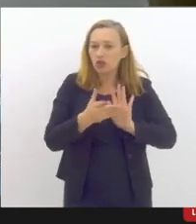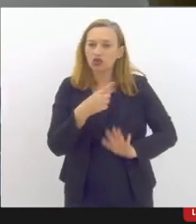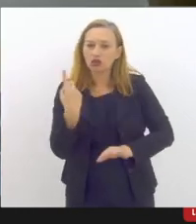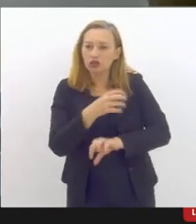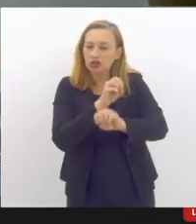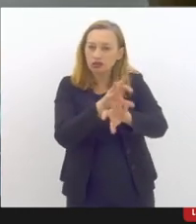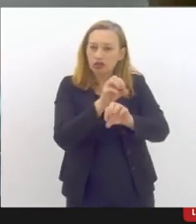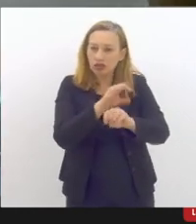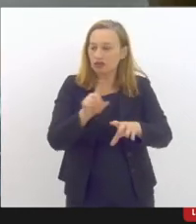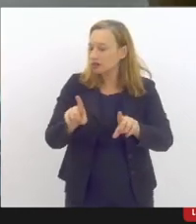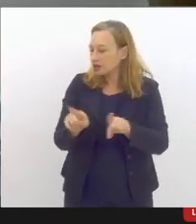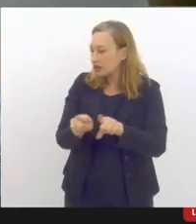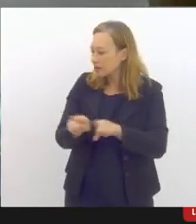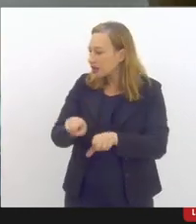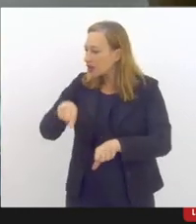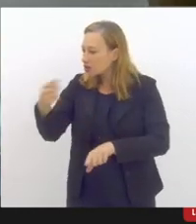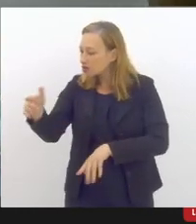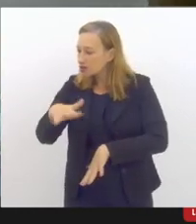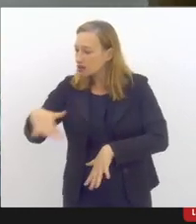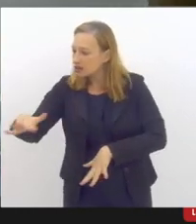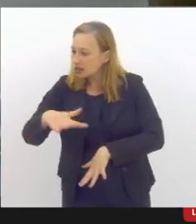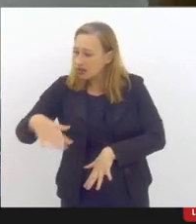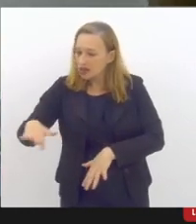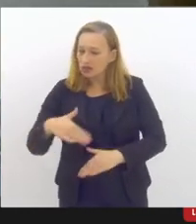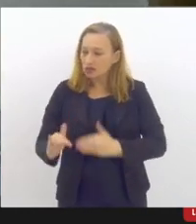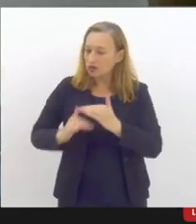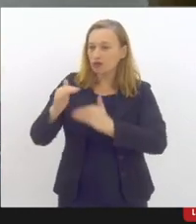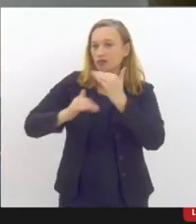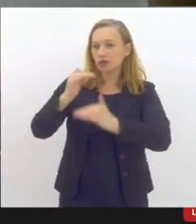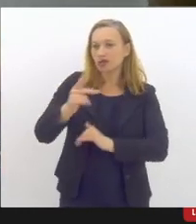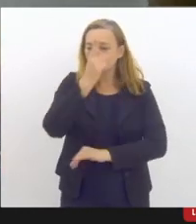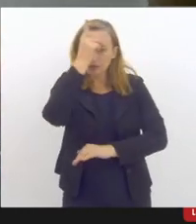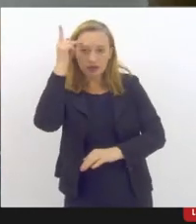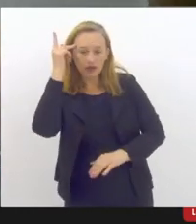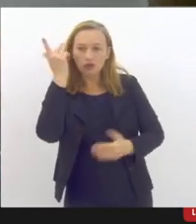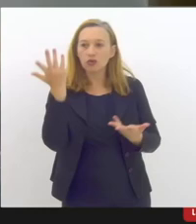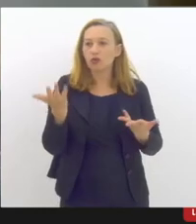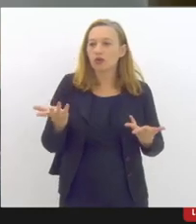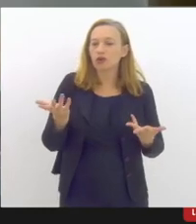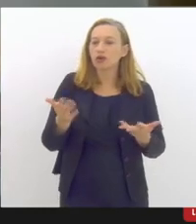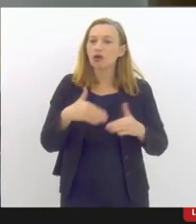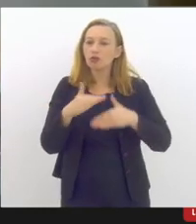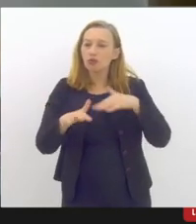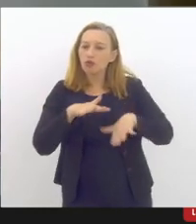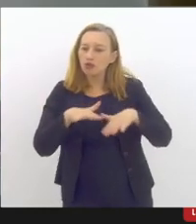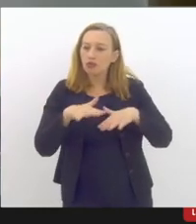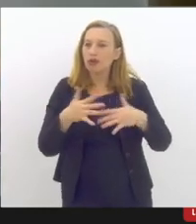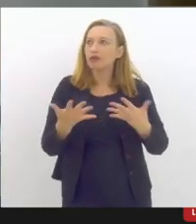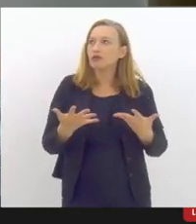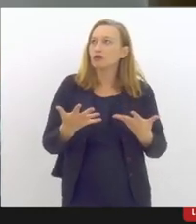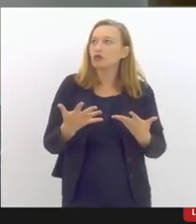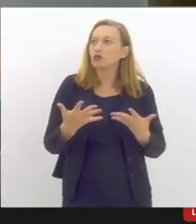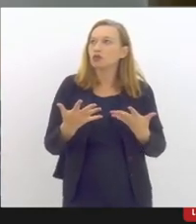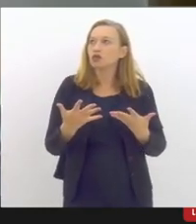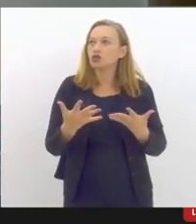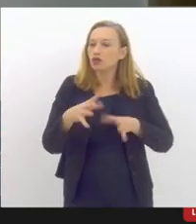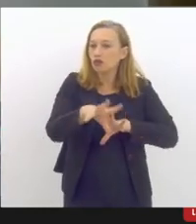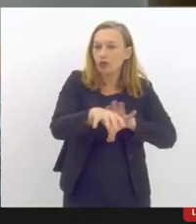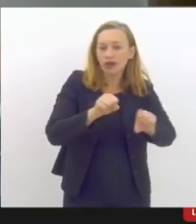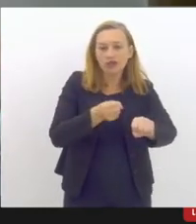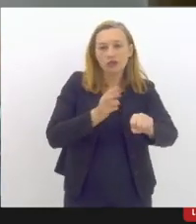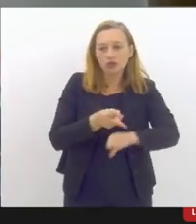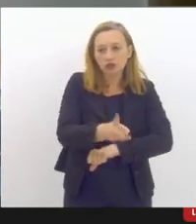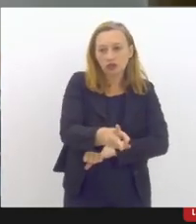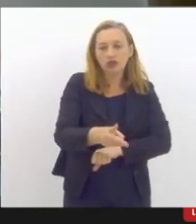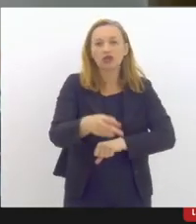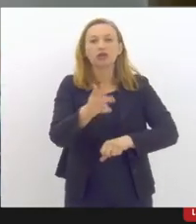das outras áreas, como desenvolvimento de pessoas, especialmente, que têm feito um movimento de bastante... de formação continuada para